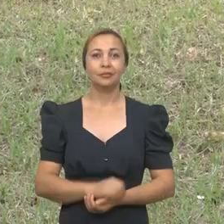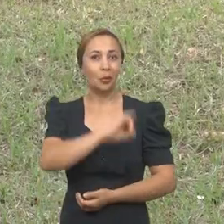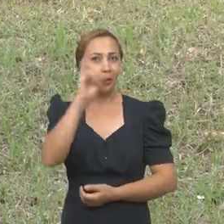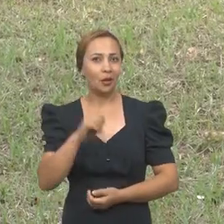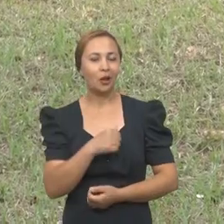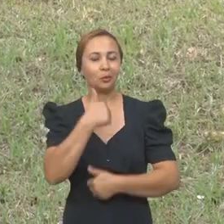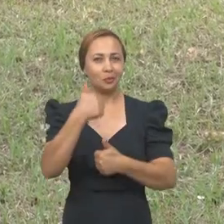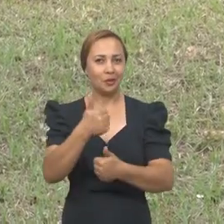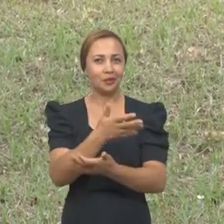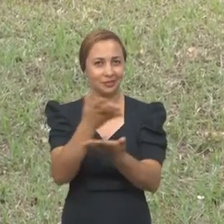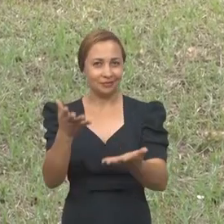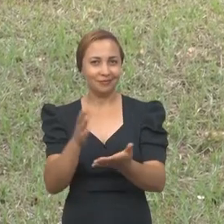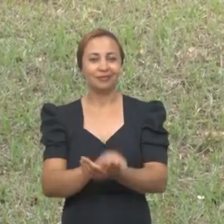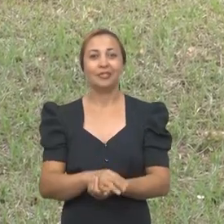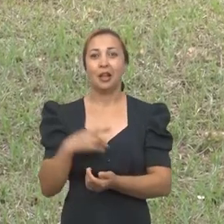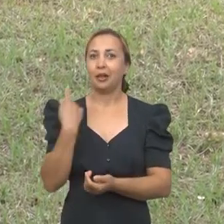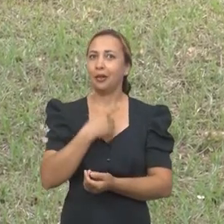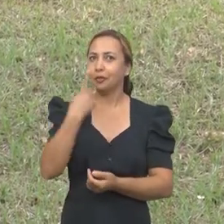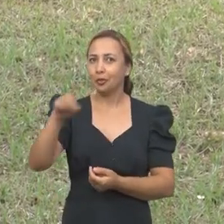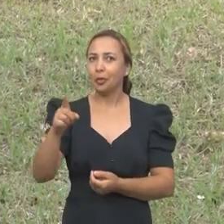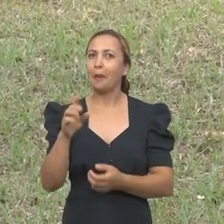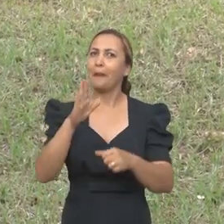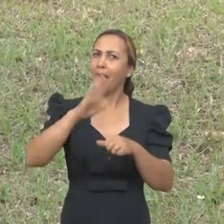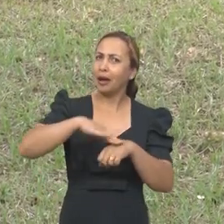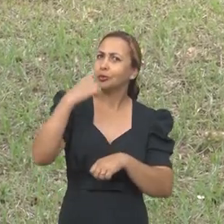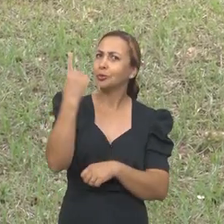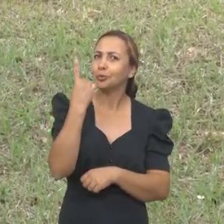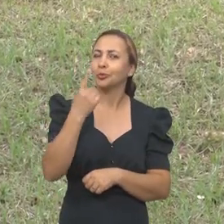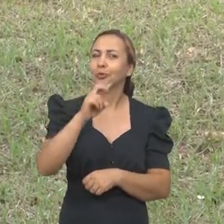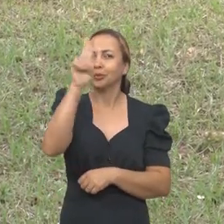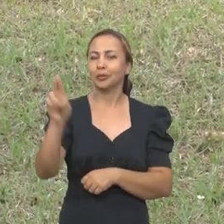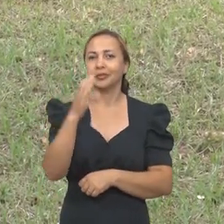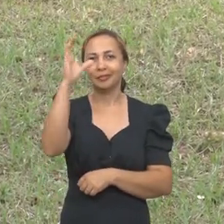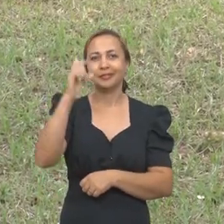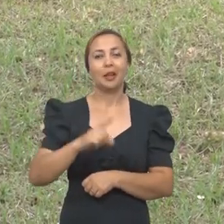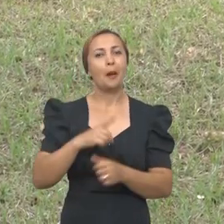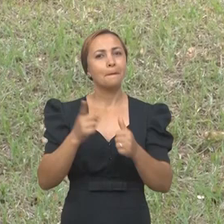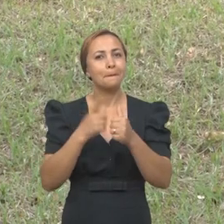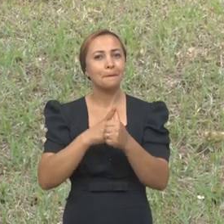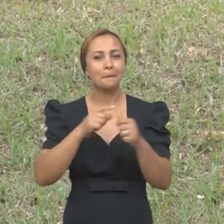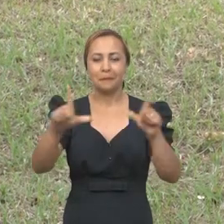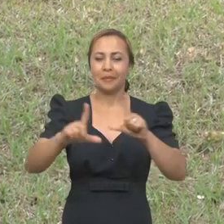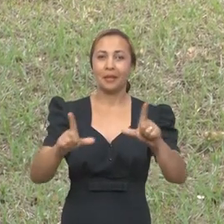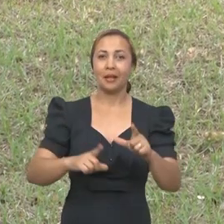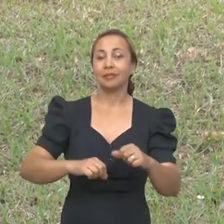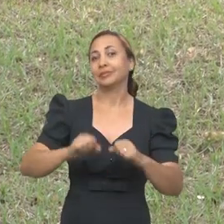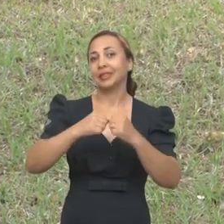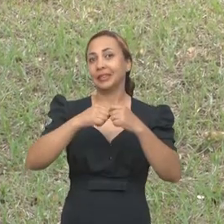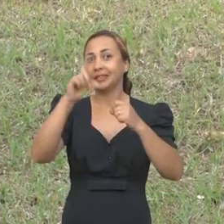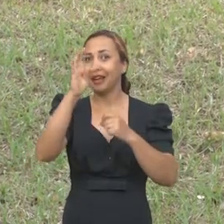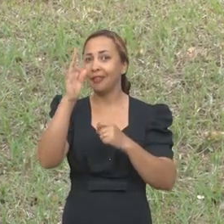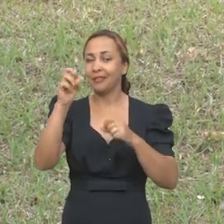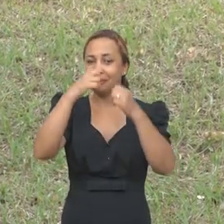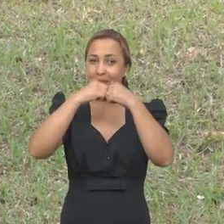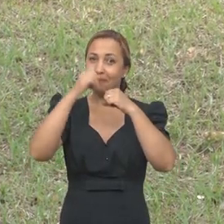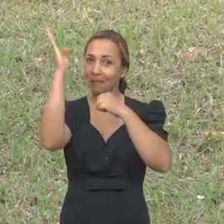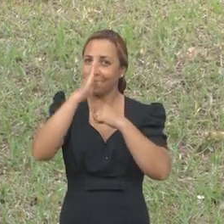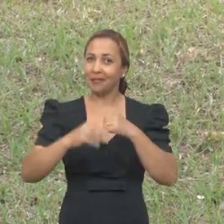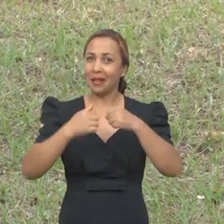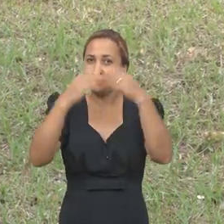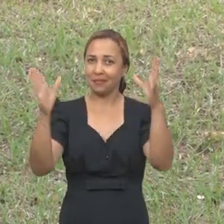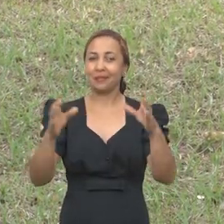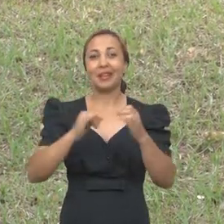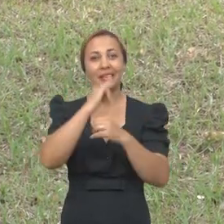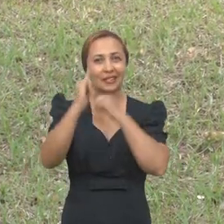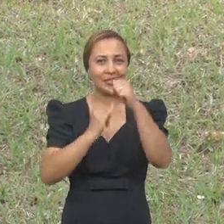Olá, tudo bem com você? E lá vamos nós para mais um Univerciência, o primeiro programa brasileiro de TV aberta e internet